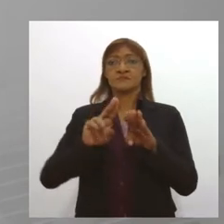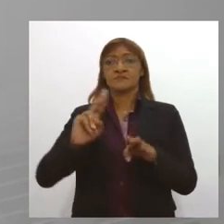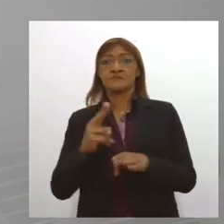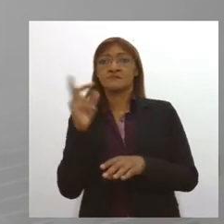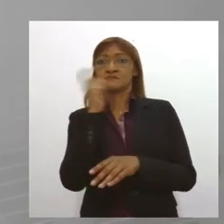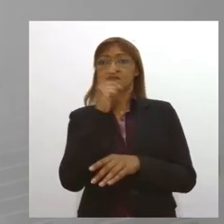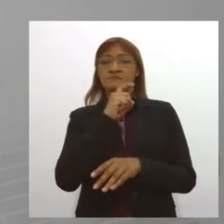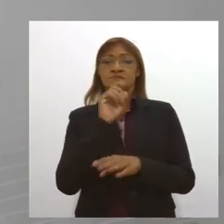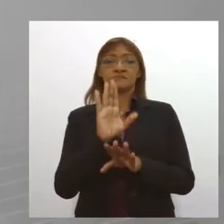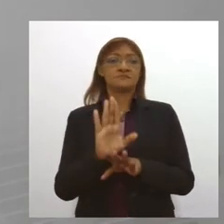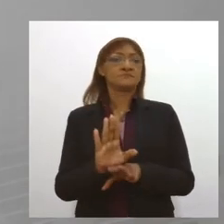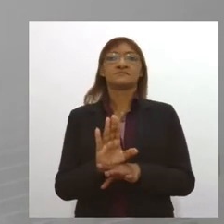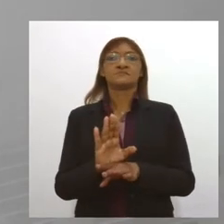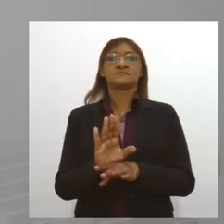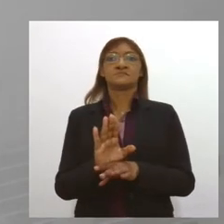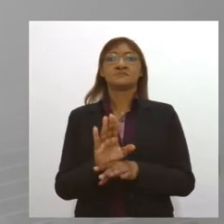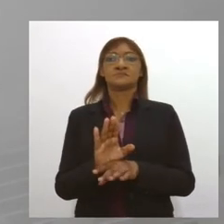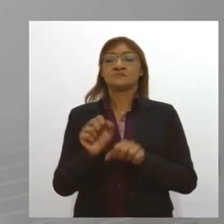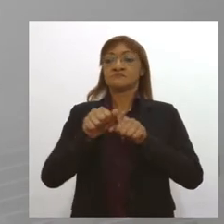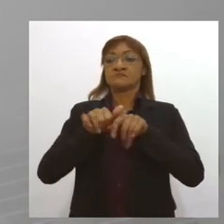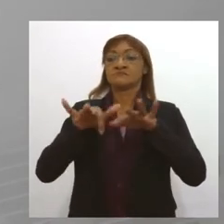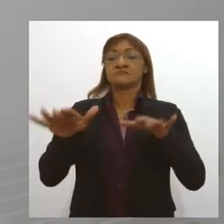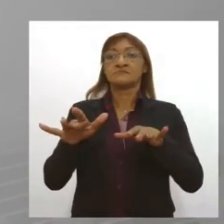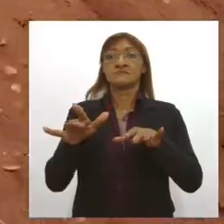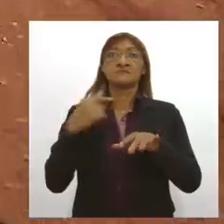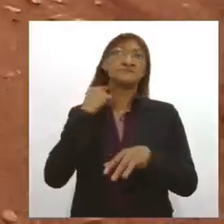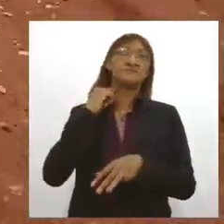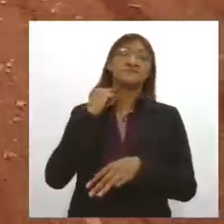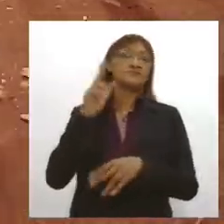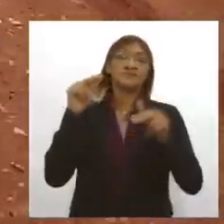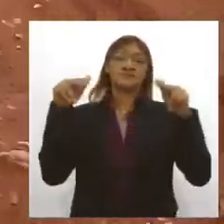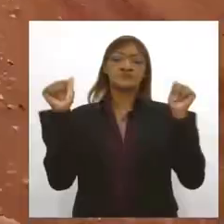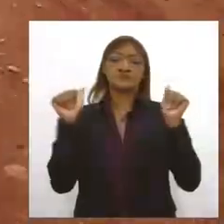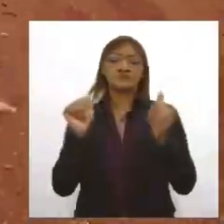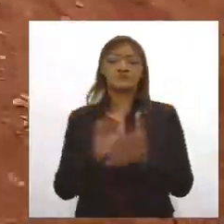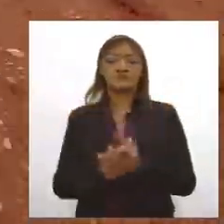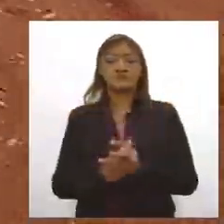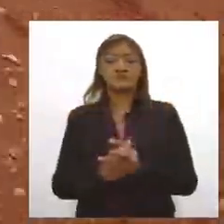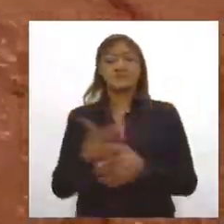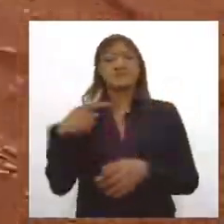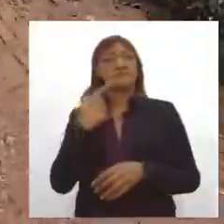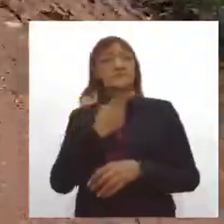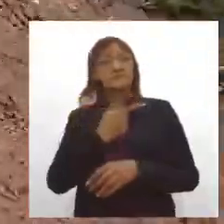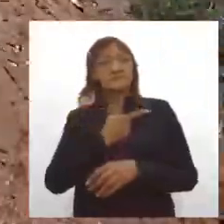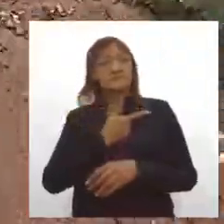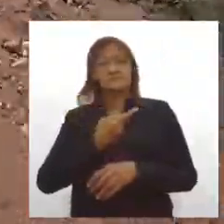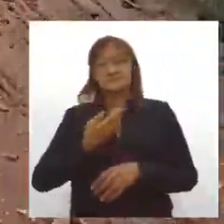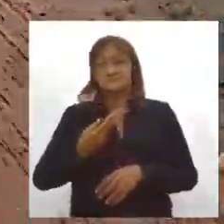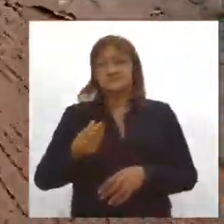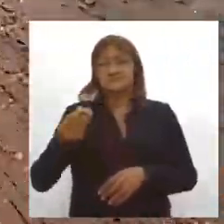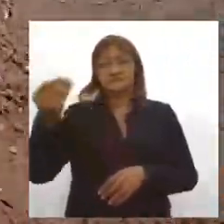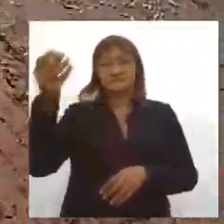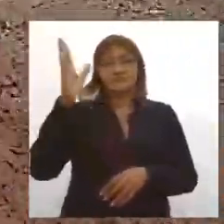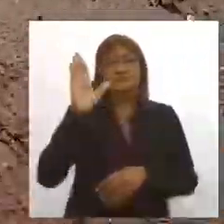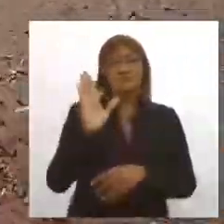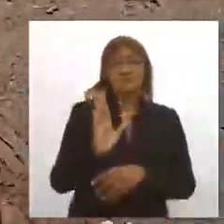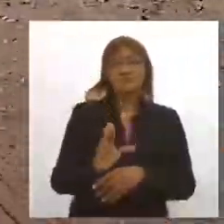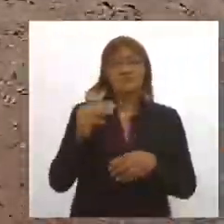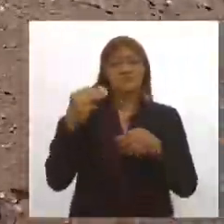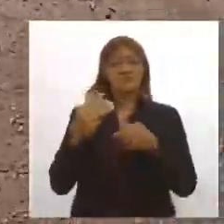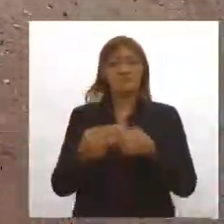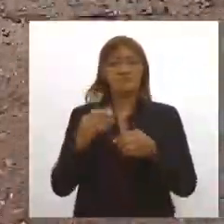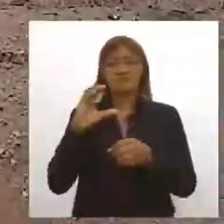de farinha não polui absolutamente nada nunca poluiu não é agora que vai poluir viajamos até o município de Campo do Brito localizado a cerca de